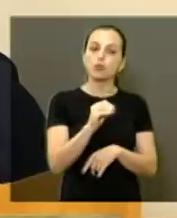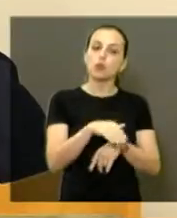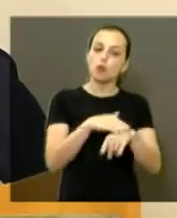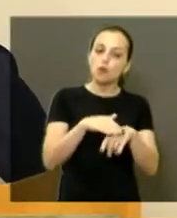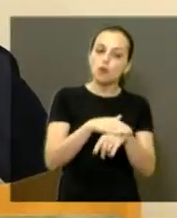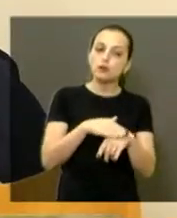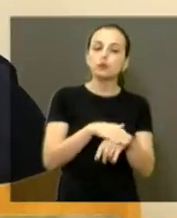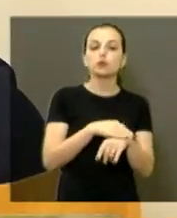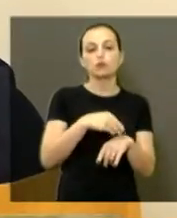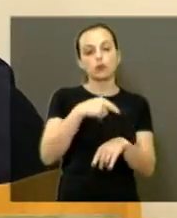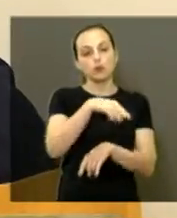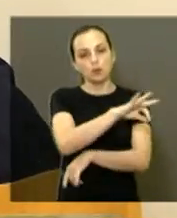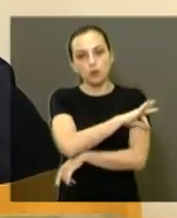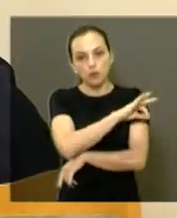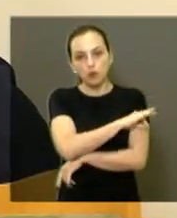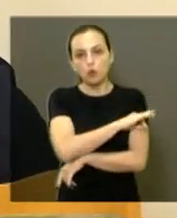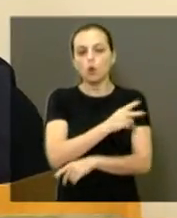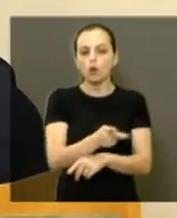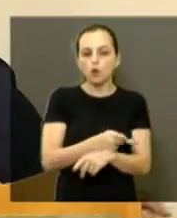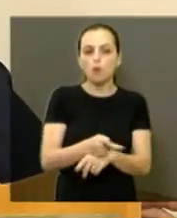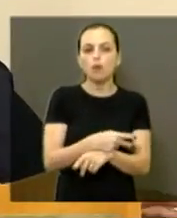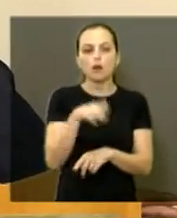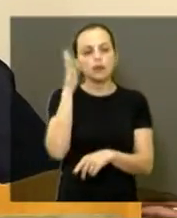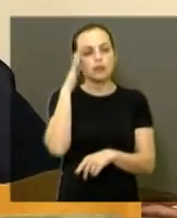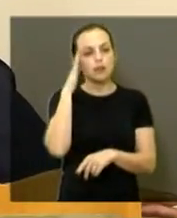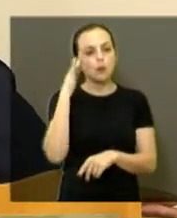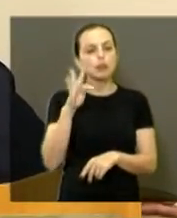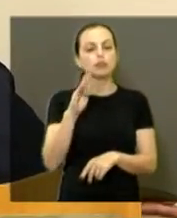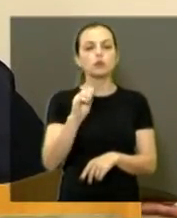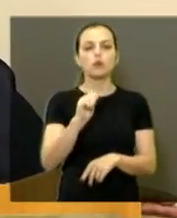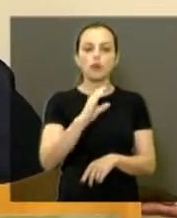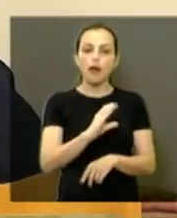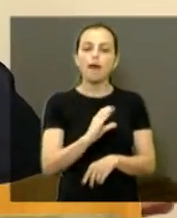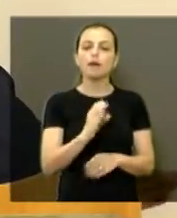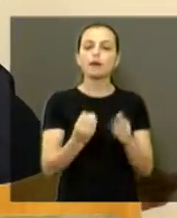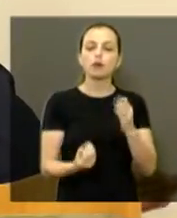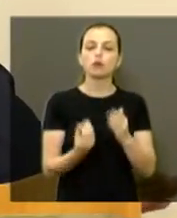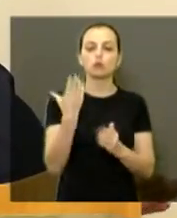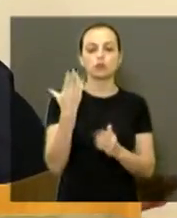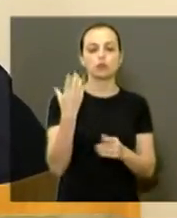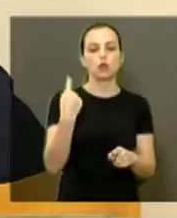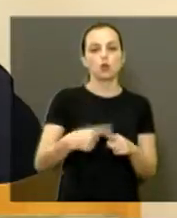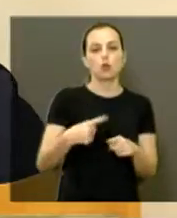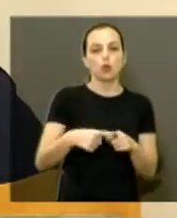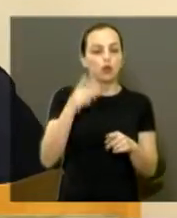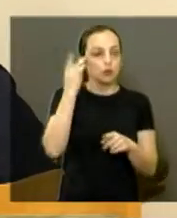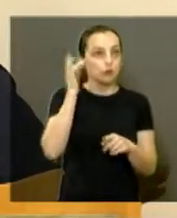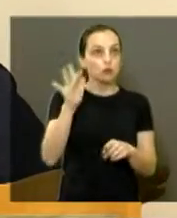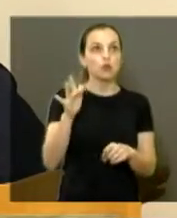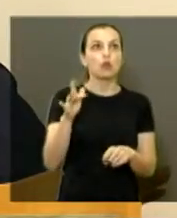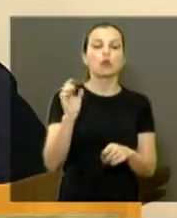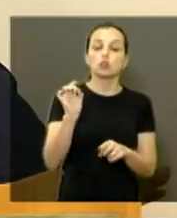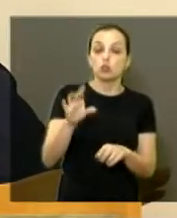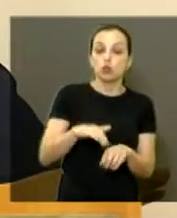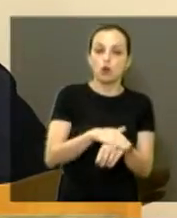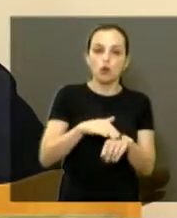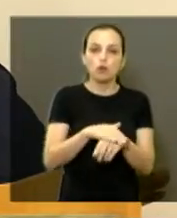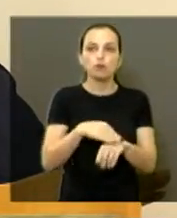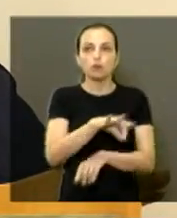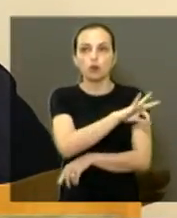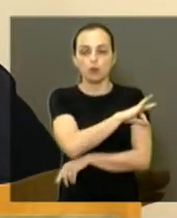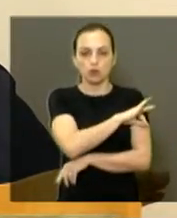essa semana, ver se foi feito um taque, porque eu não recebi nada dele, se foi feito um taque ou não, ou se eu só dialogou com a prefeitura.